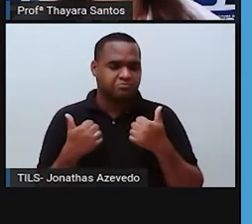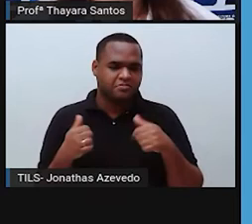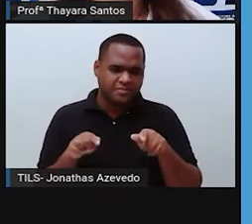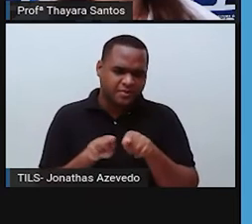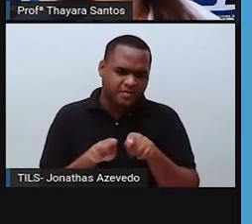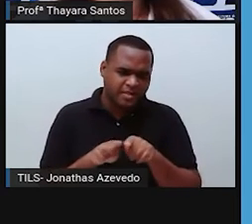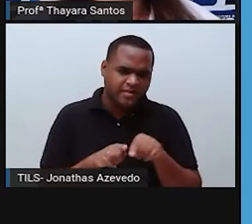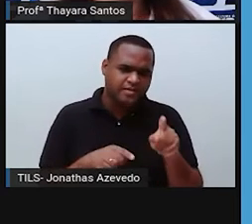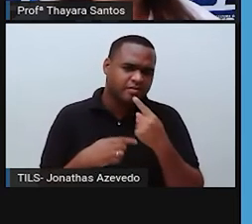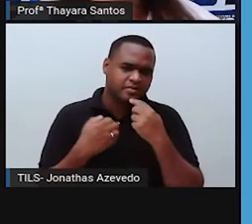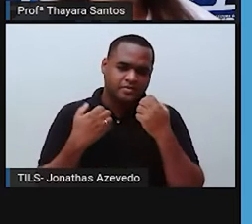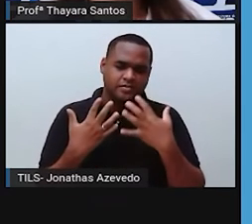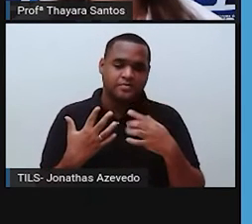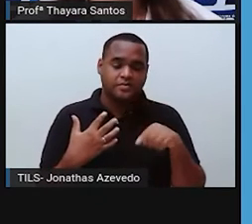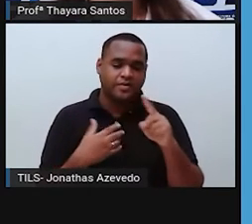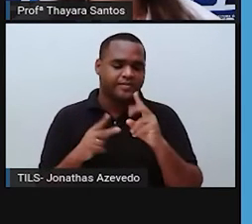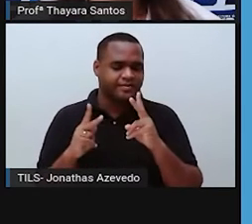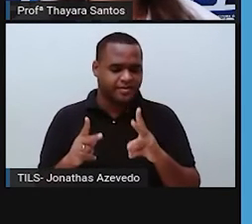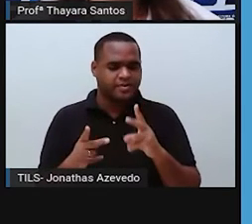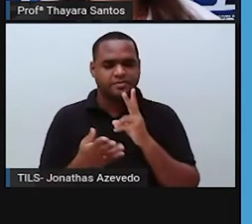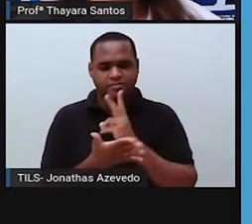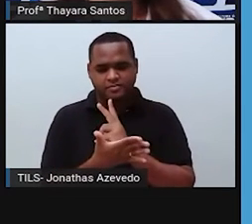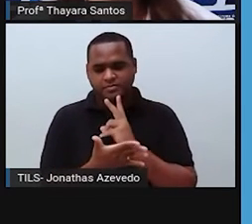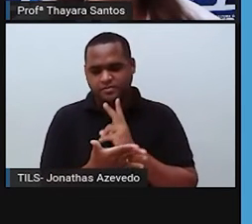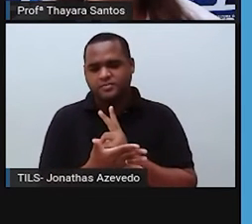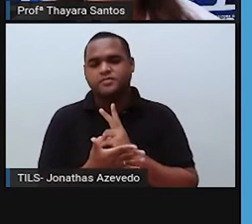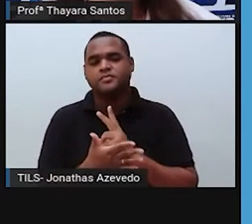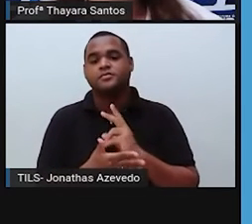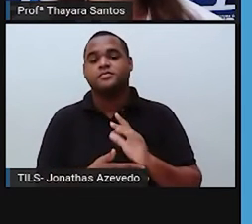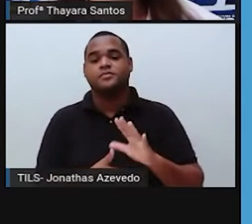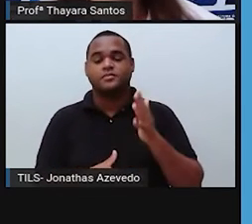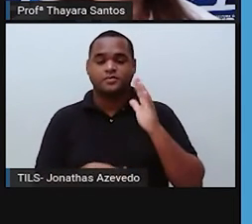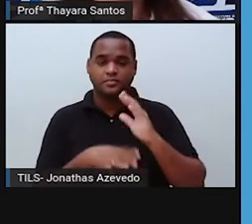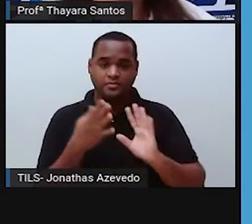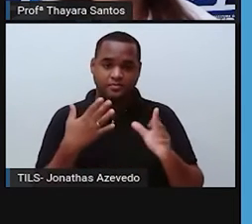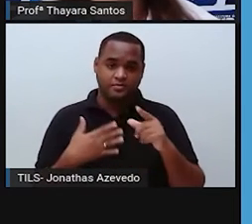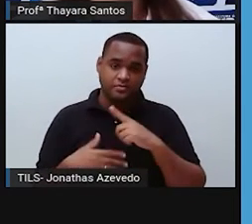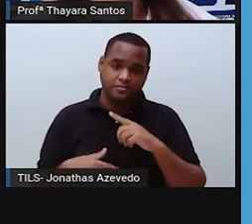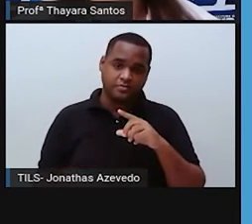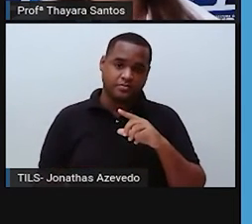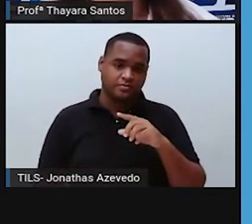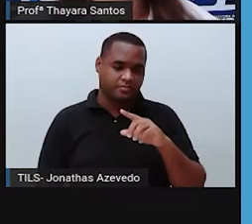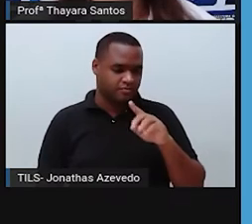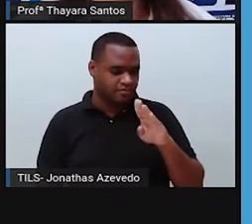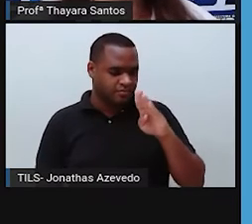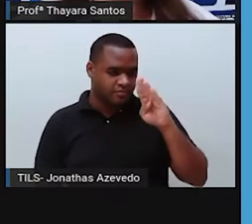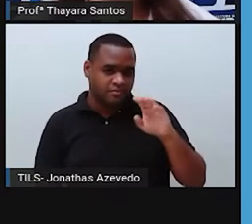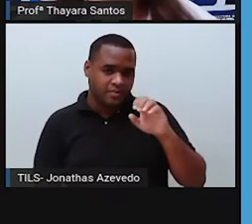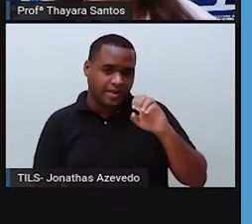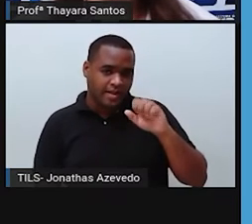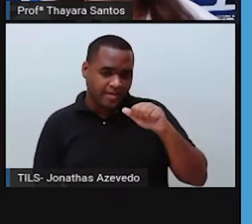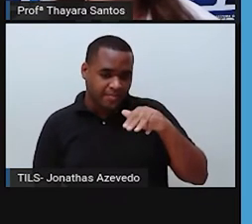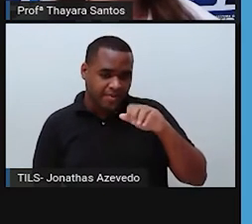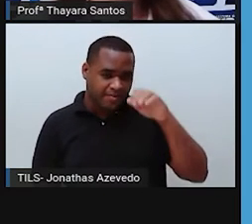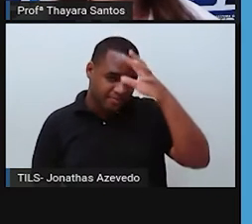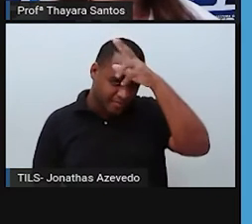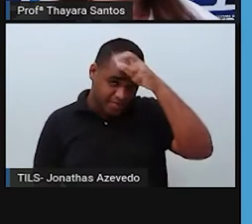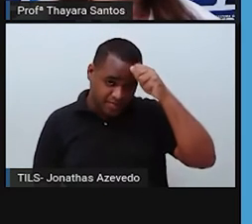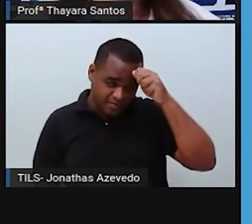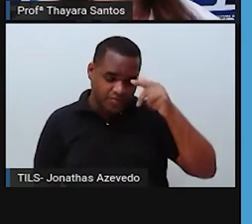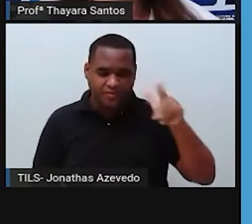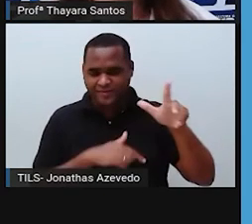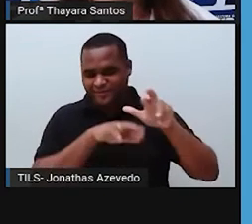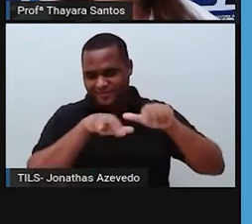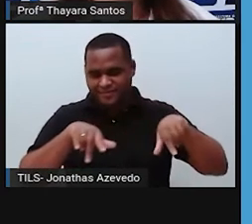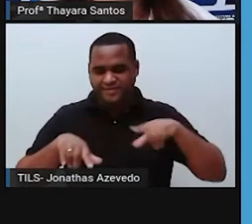falar que se a gente continuar nesse ritmo de desmatamento, não só do bioma Amazônia, mas de todos os outros biomas como a gente vem